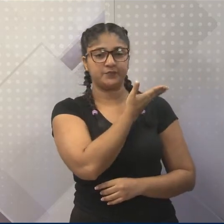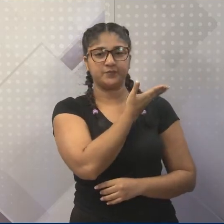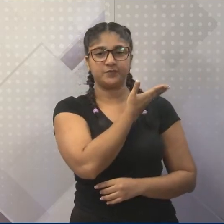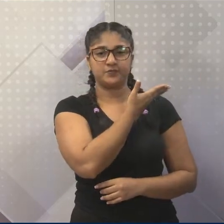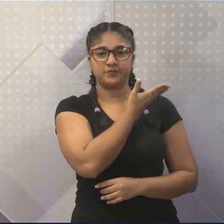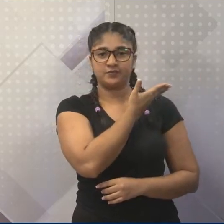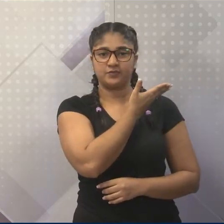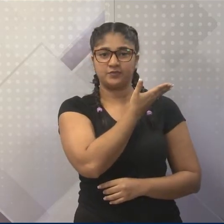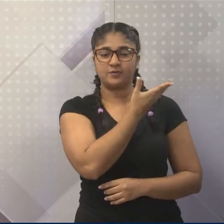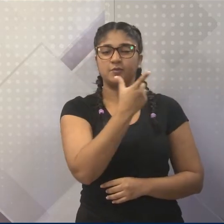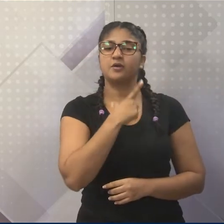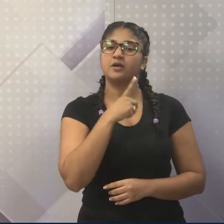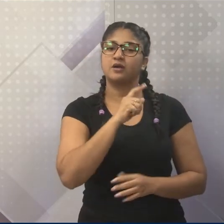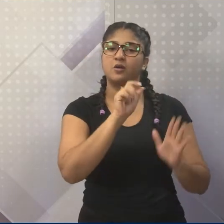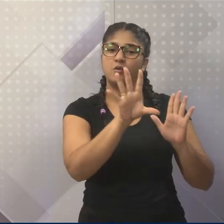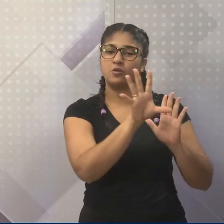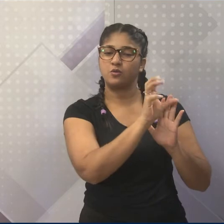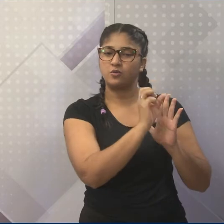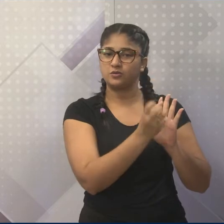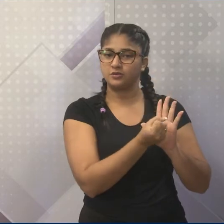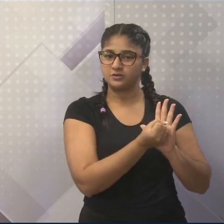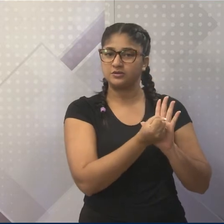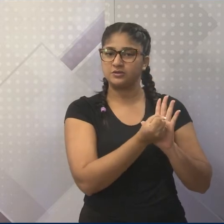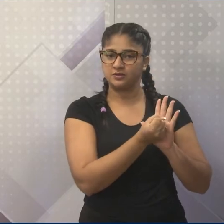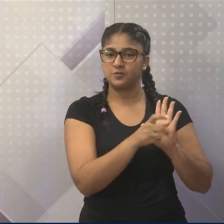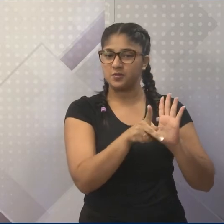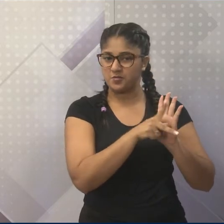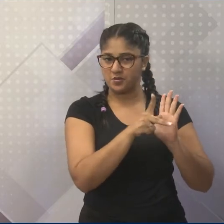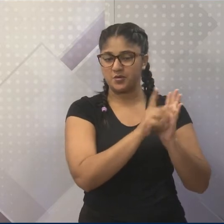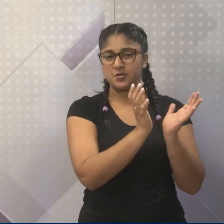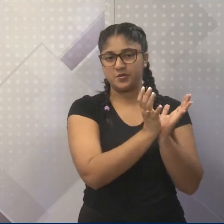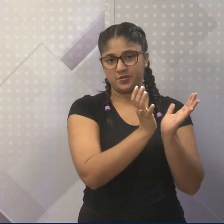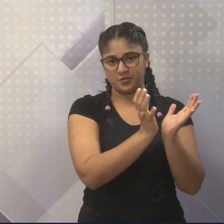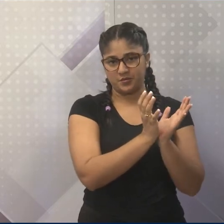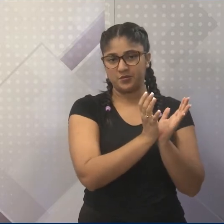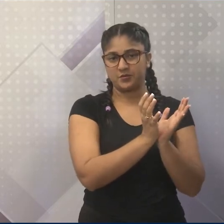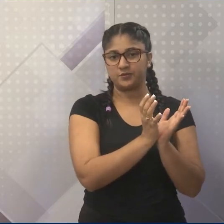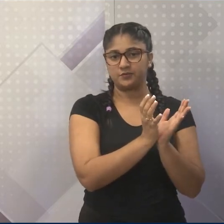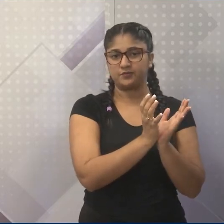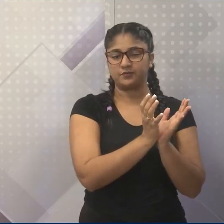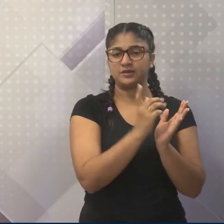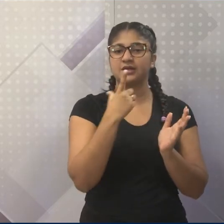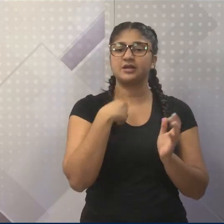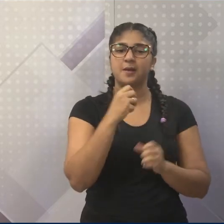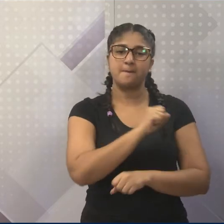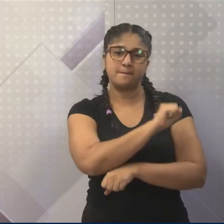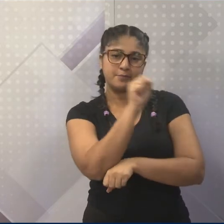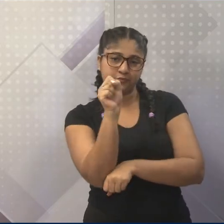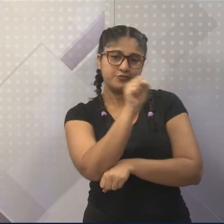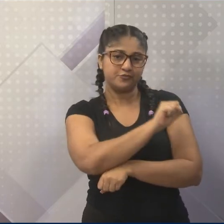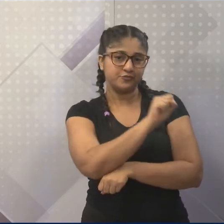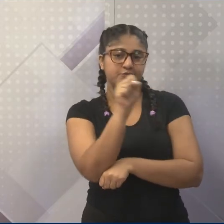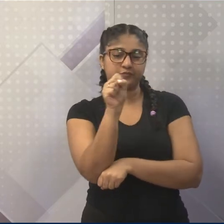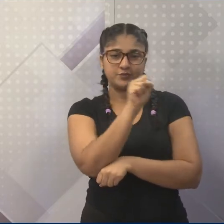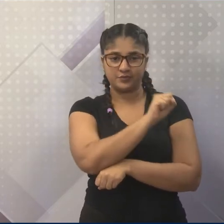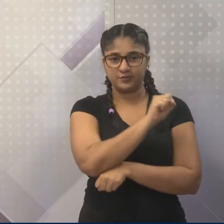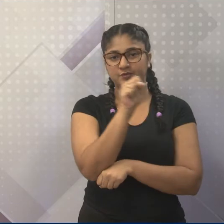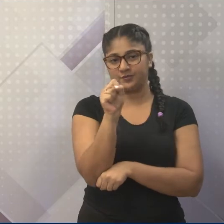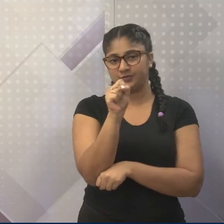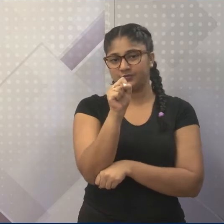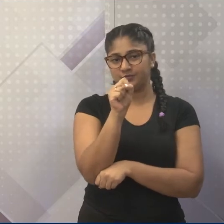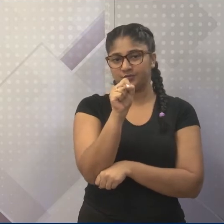Exatamente o símbolo do Auto Esporte, que tem dentro uma direção, volante. Então, por isso que a equipe